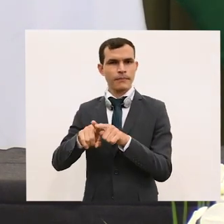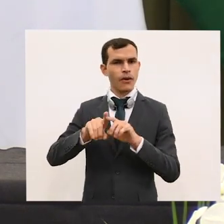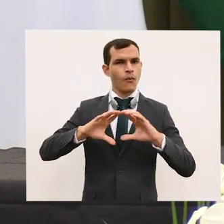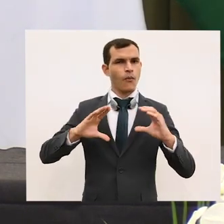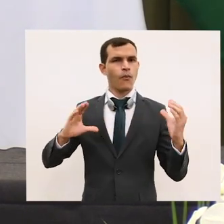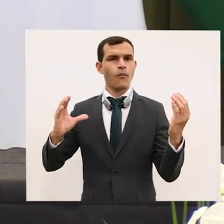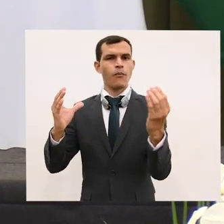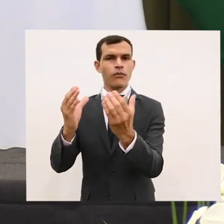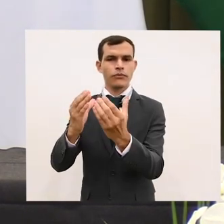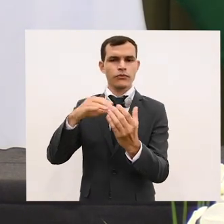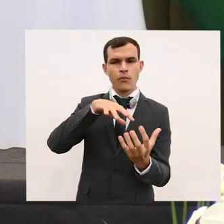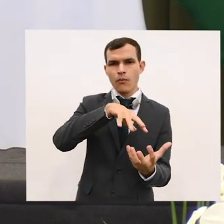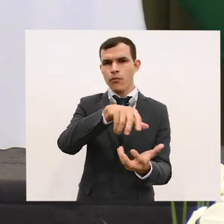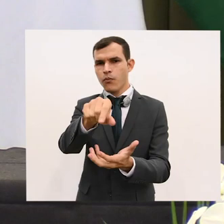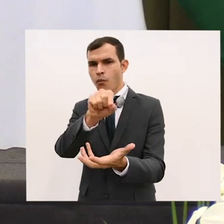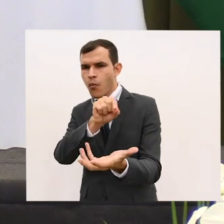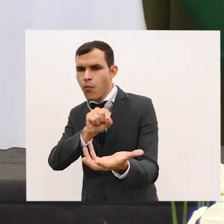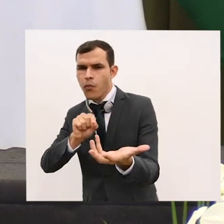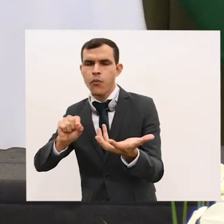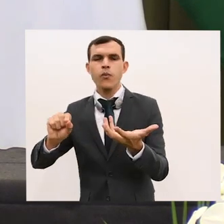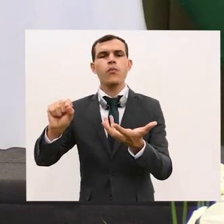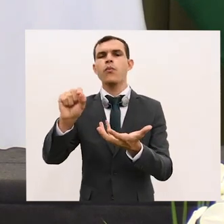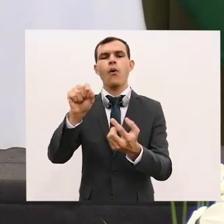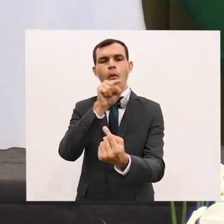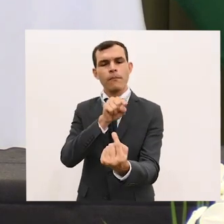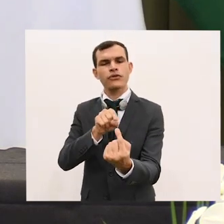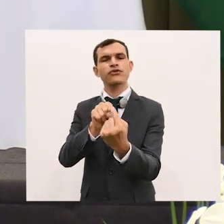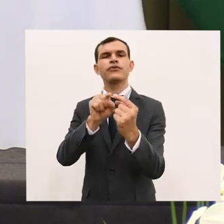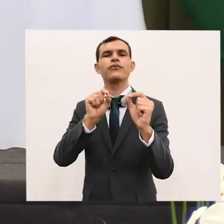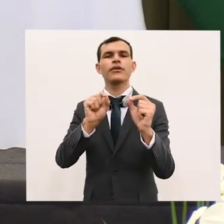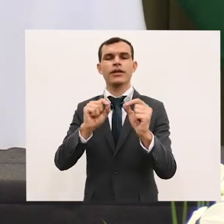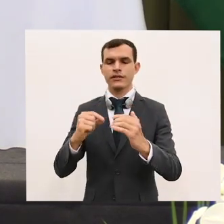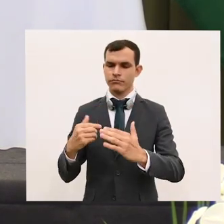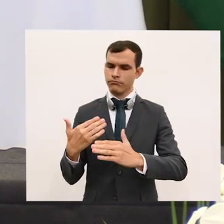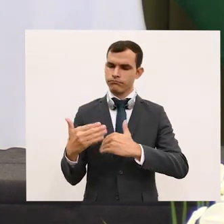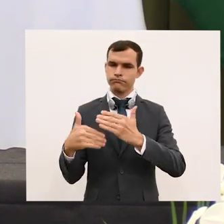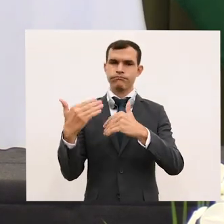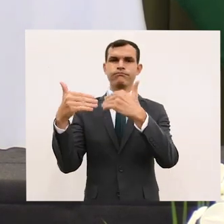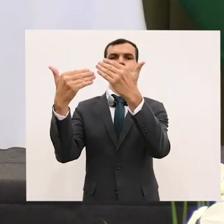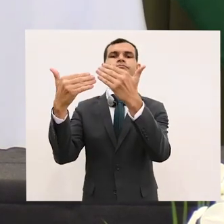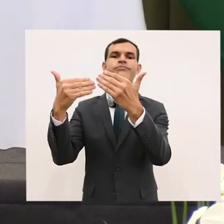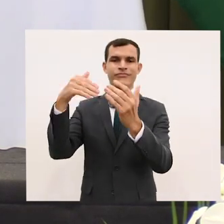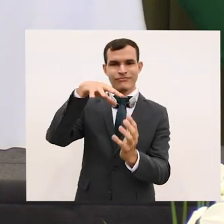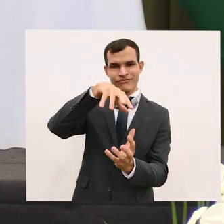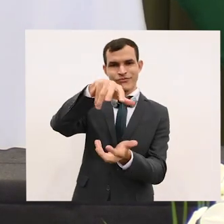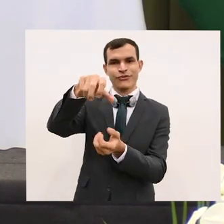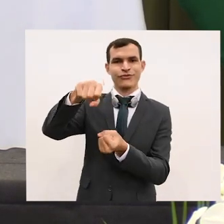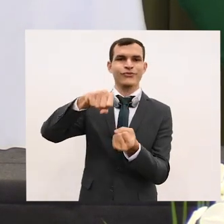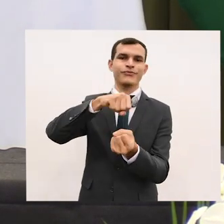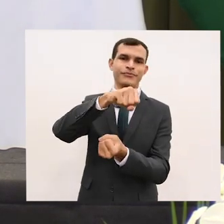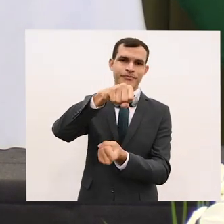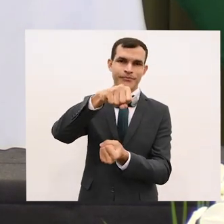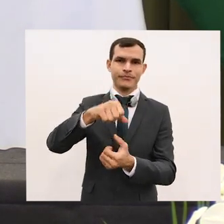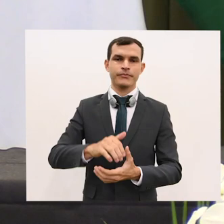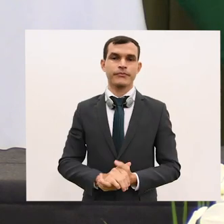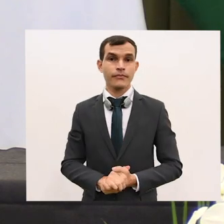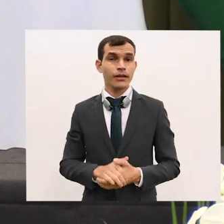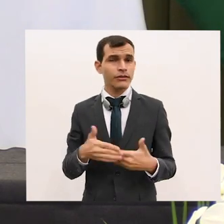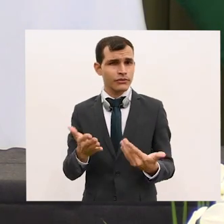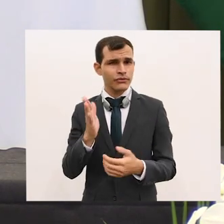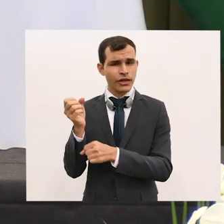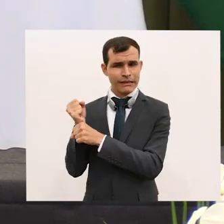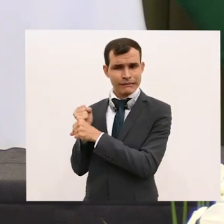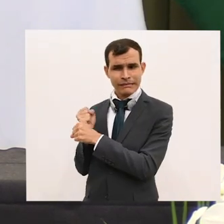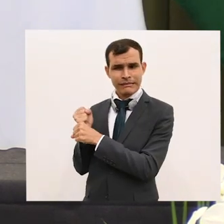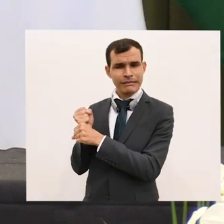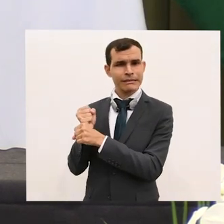alcançar os objetivos de desenvolvimento sustentável. Nos últimos anos, seguindo a nossa tradição, o Brasil tem